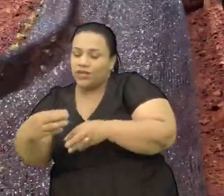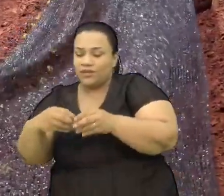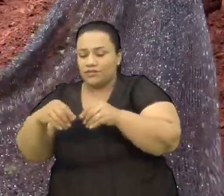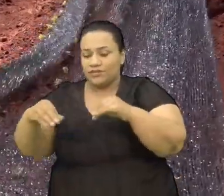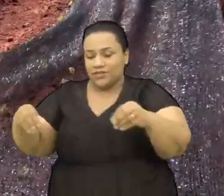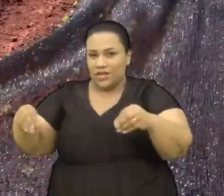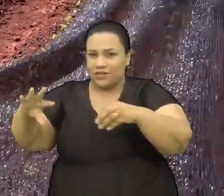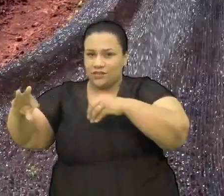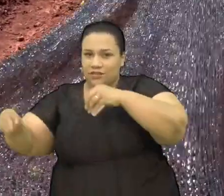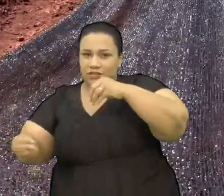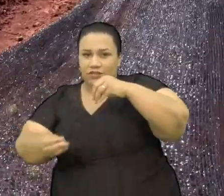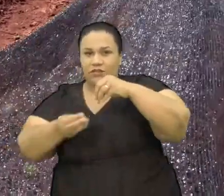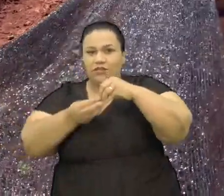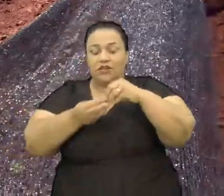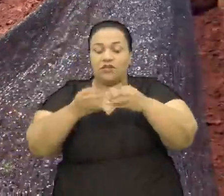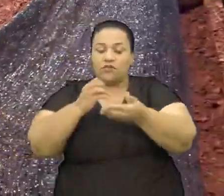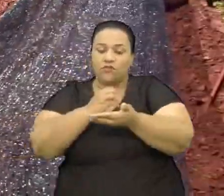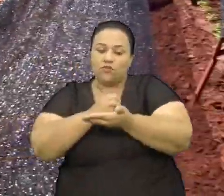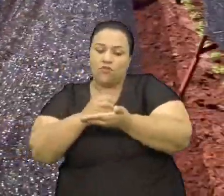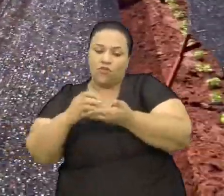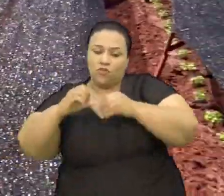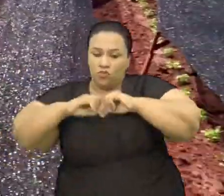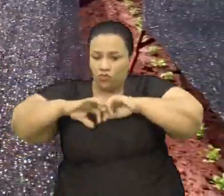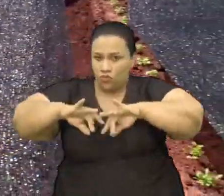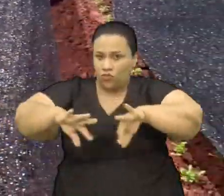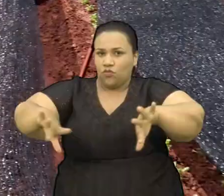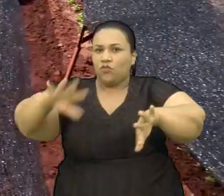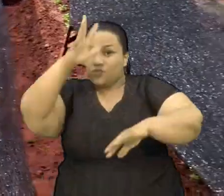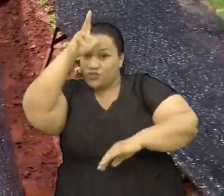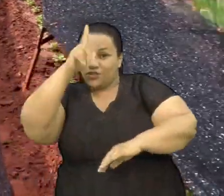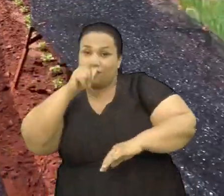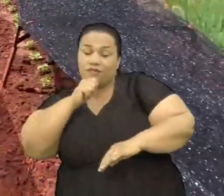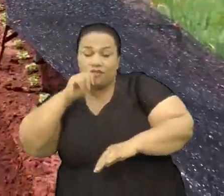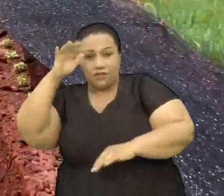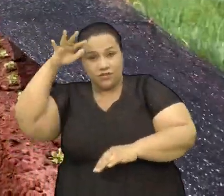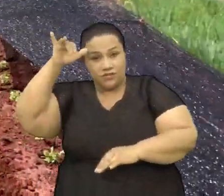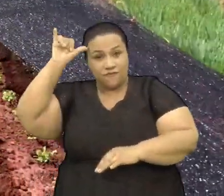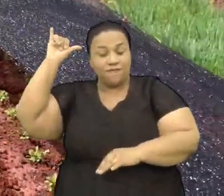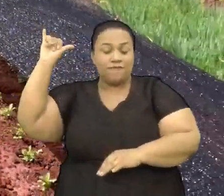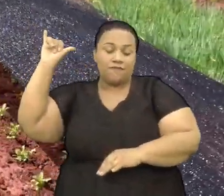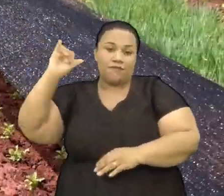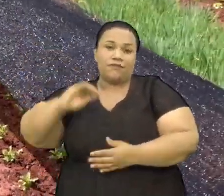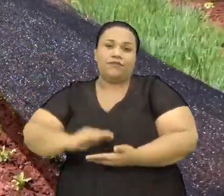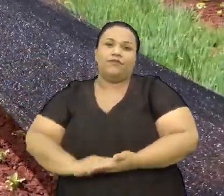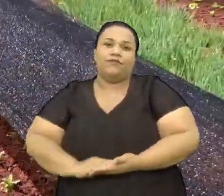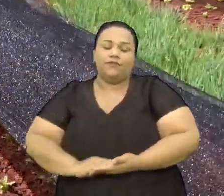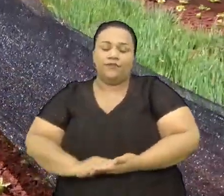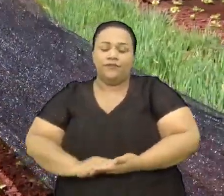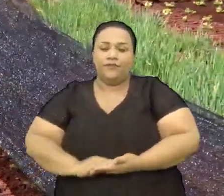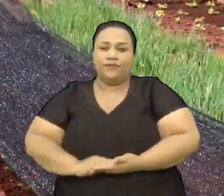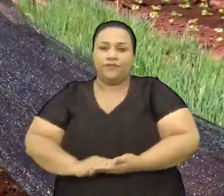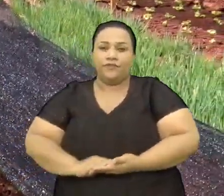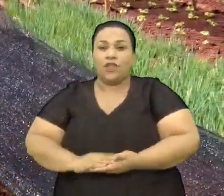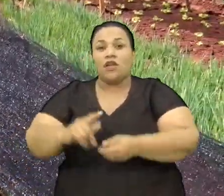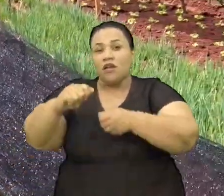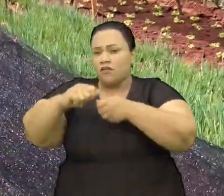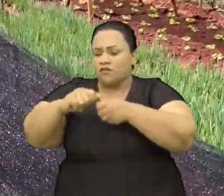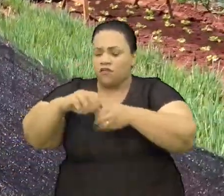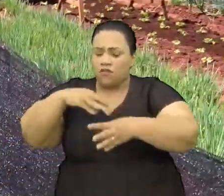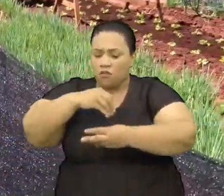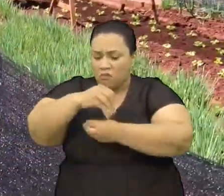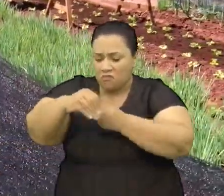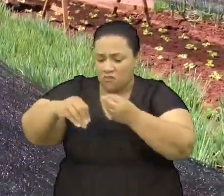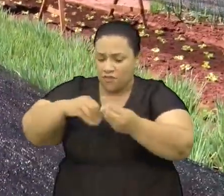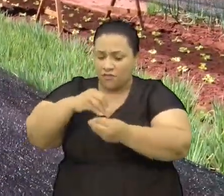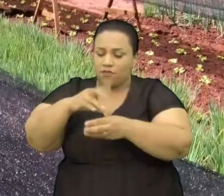complementação dela Com adubo De gado Com esterco de galinha E aí você faz a mistura